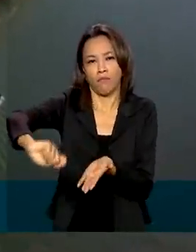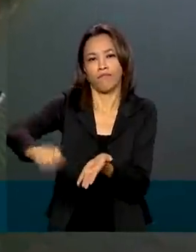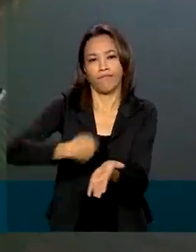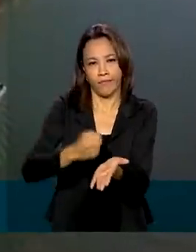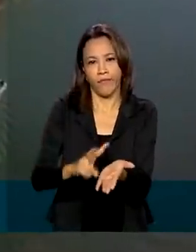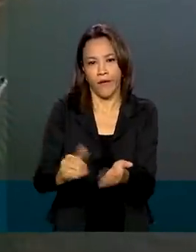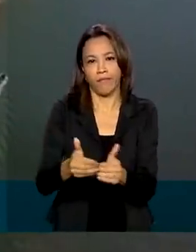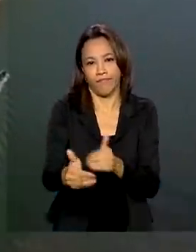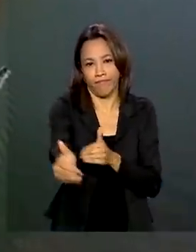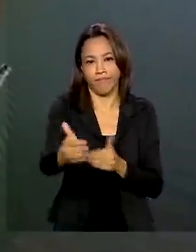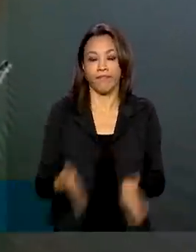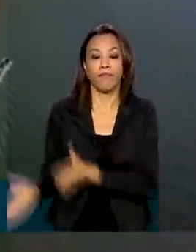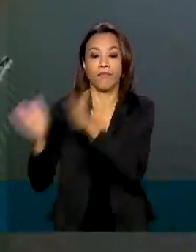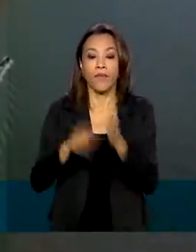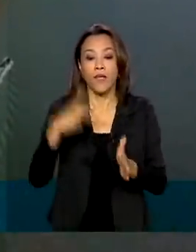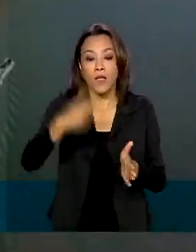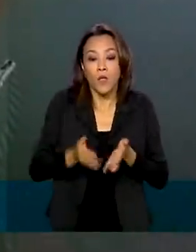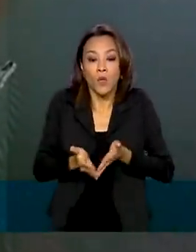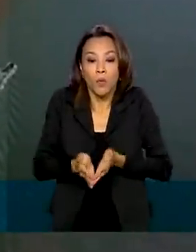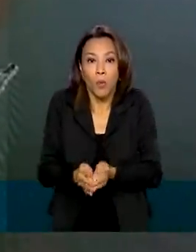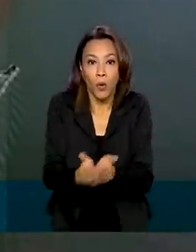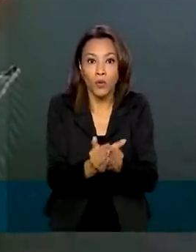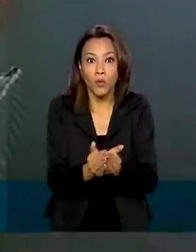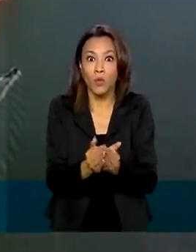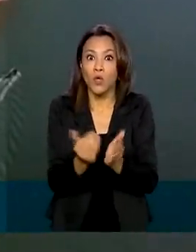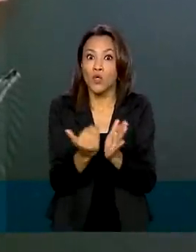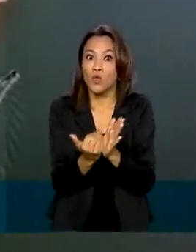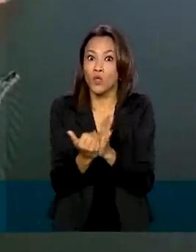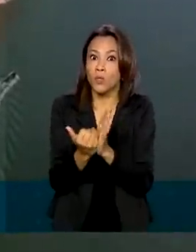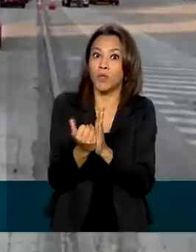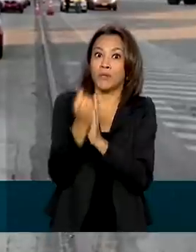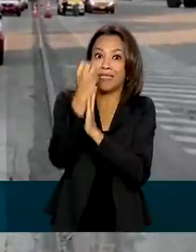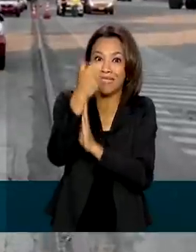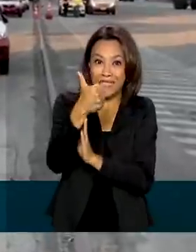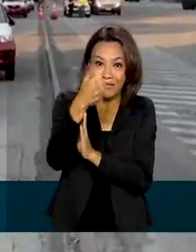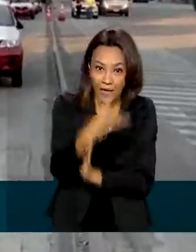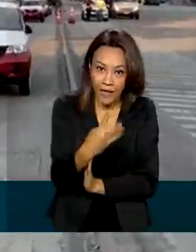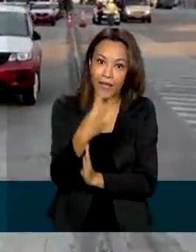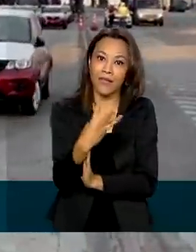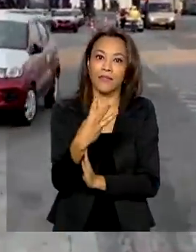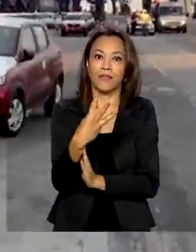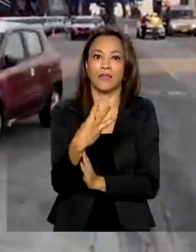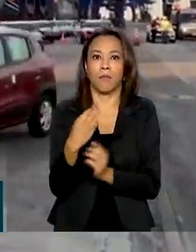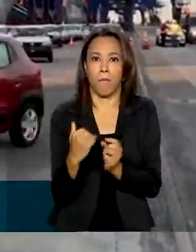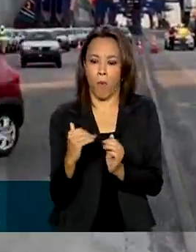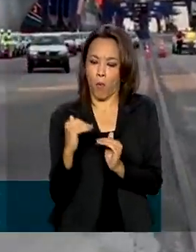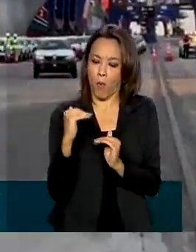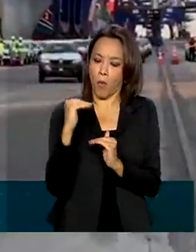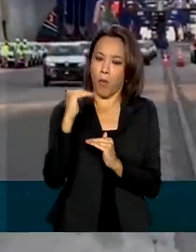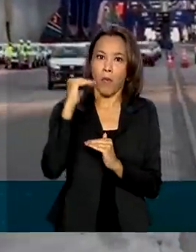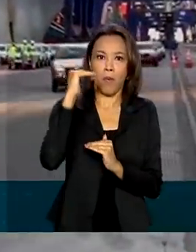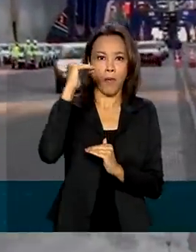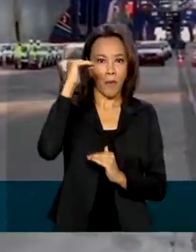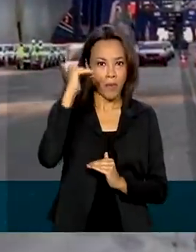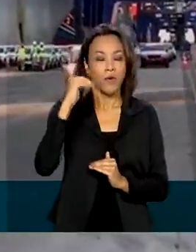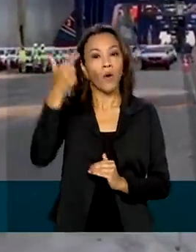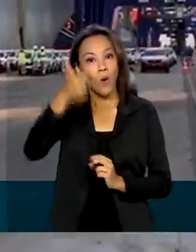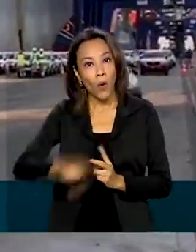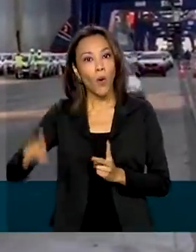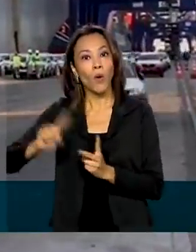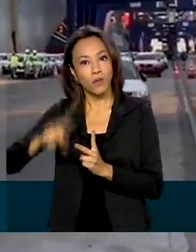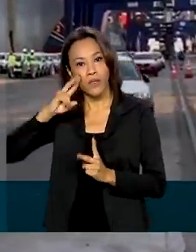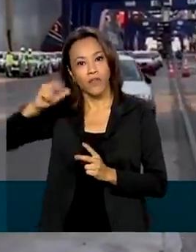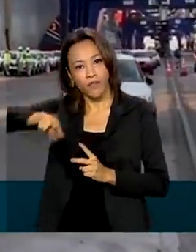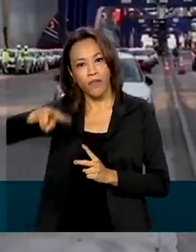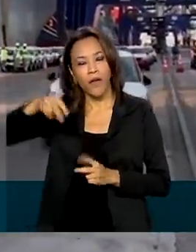portuário brasileiro subiu 13 posições no ranking de modais do Fórum Econômico Mundial. Outro índice que mostra